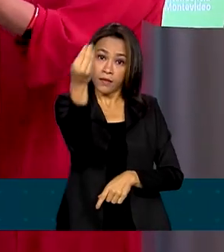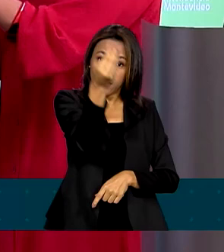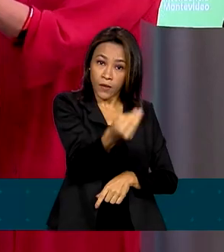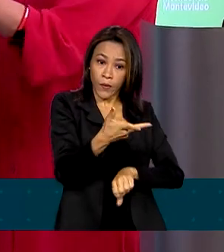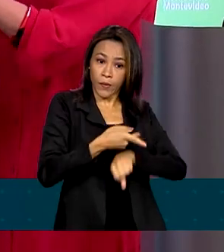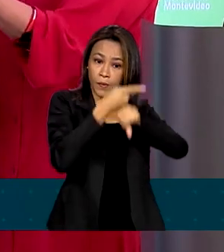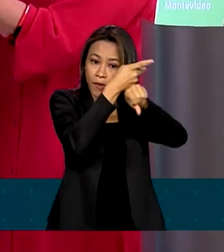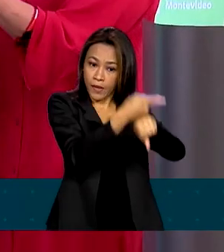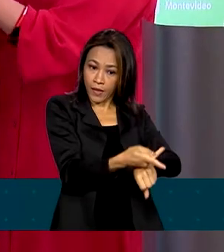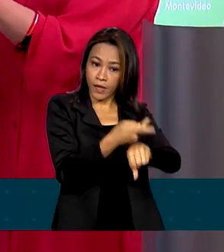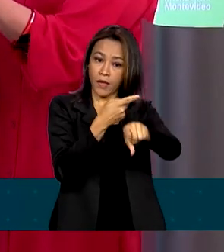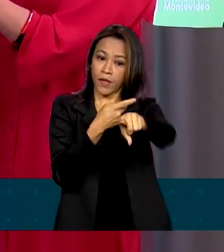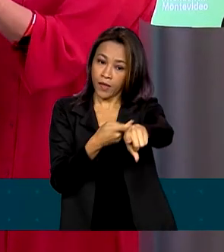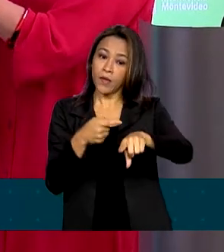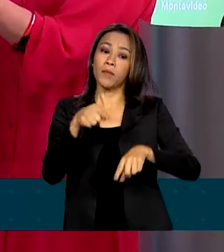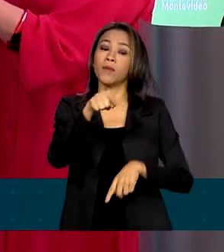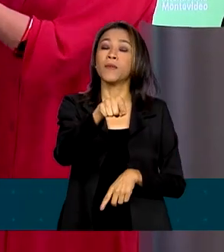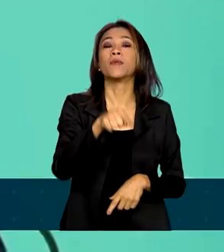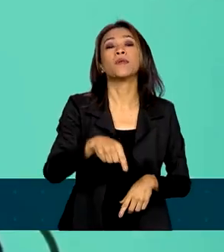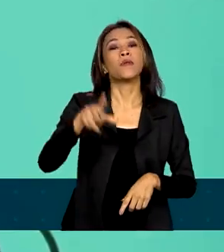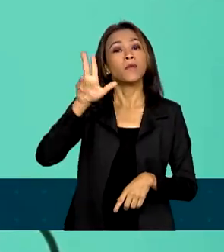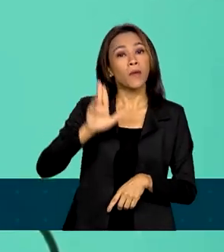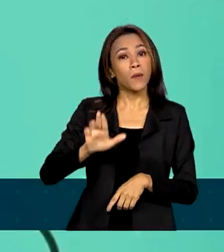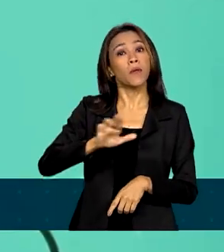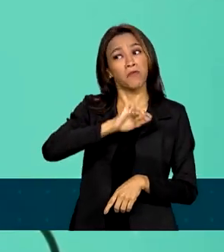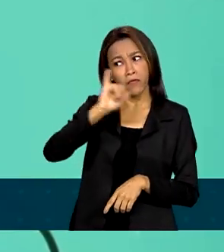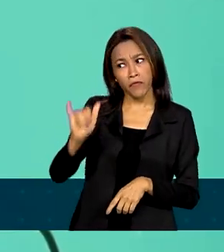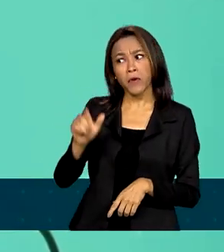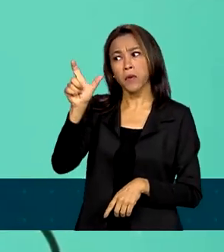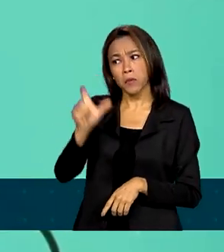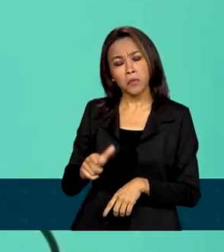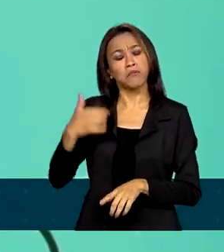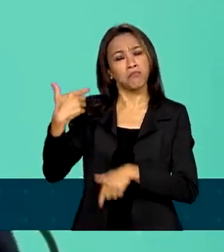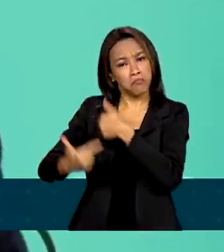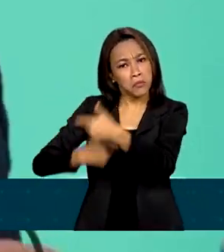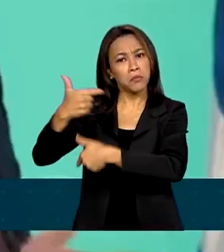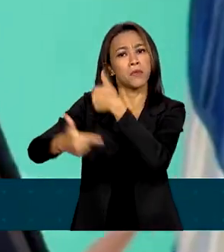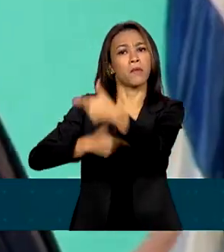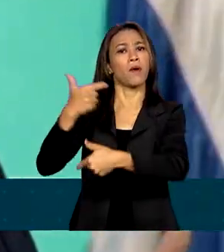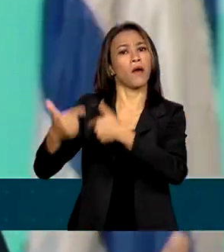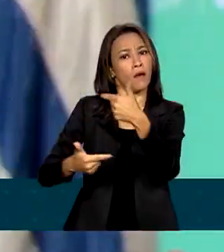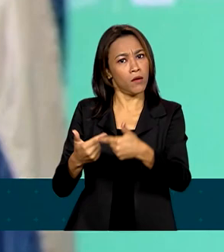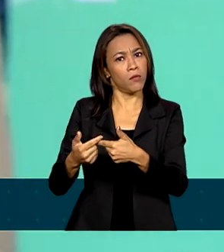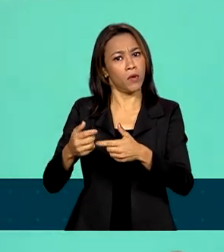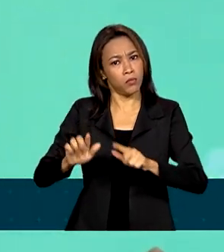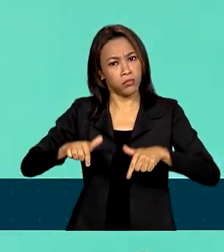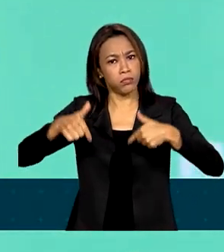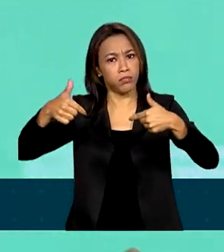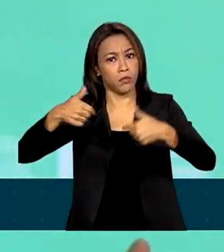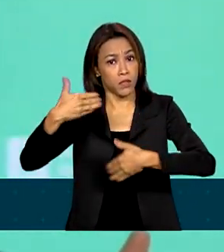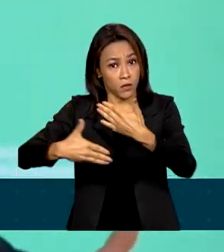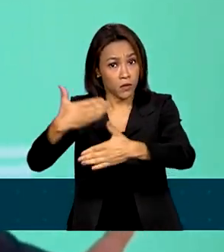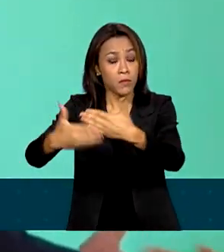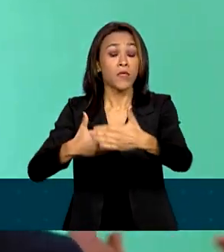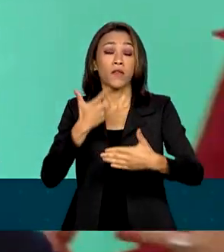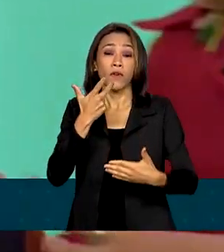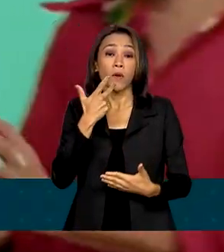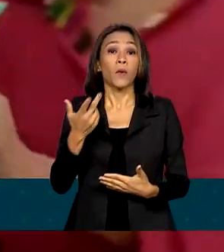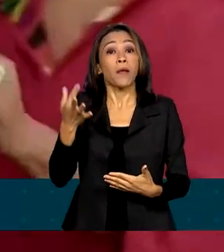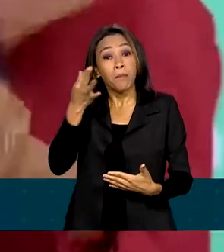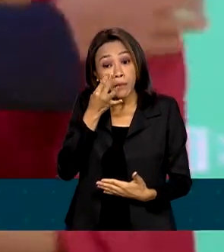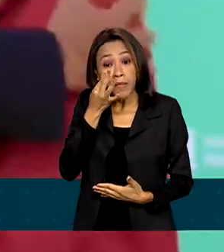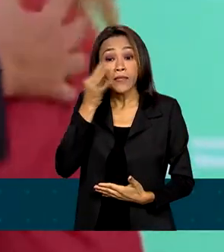destacou a atuação da prefeita para o desenvolvimento do país sul-americano e ressaltou a importância da presença